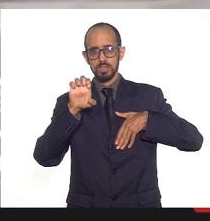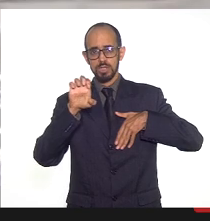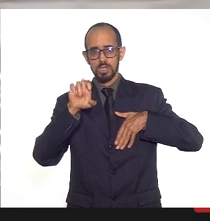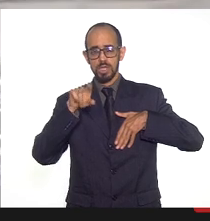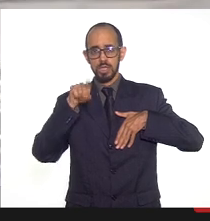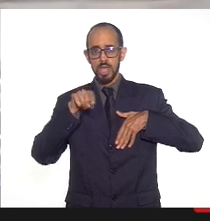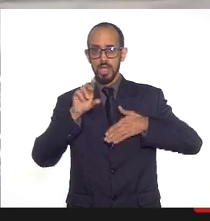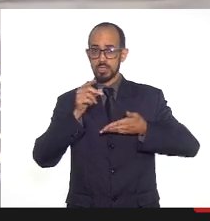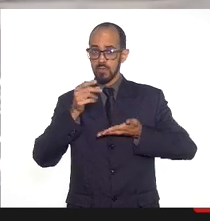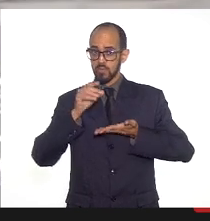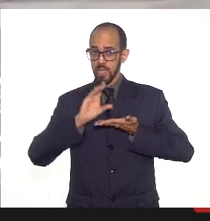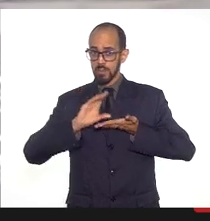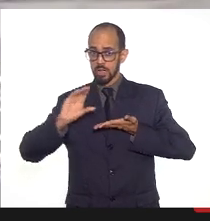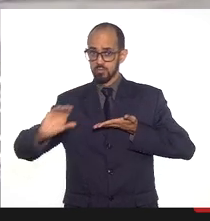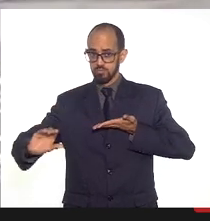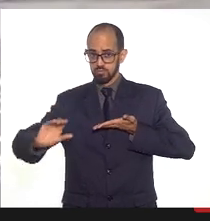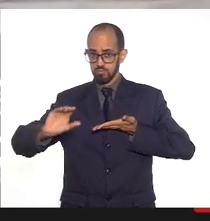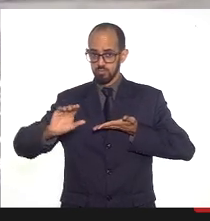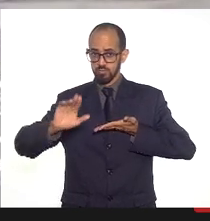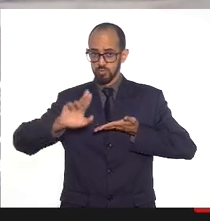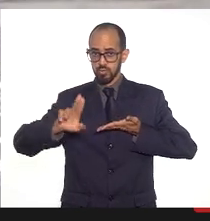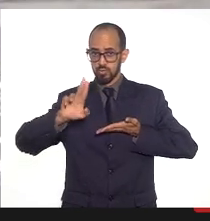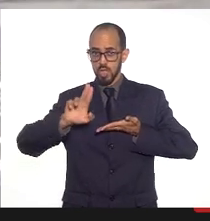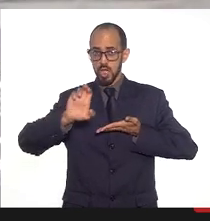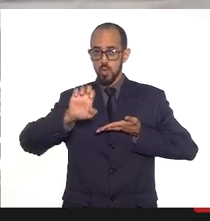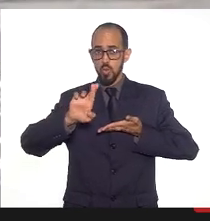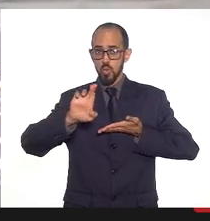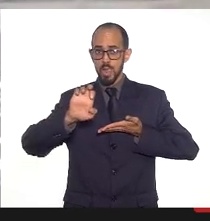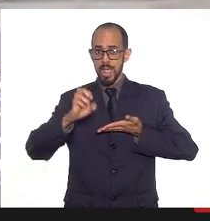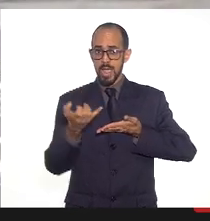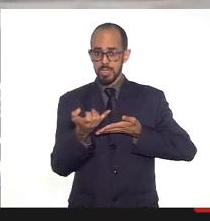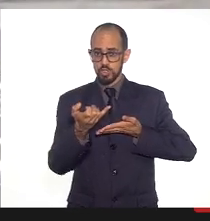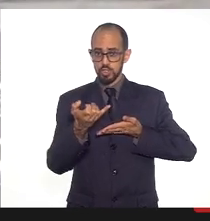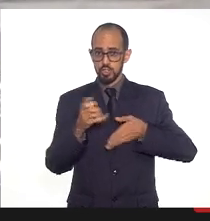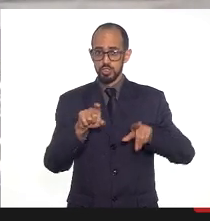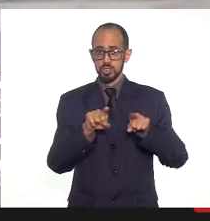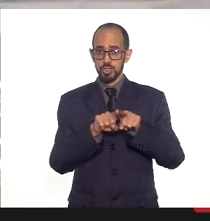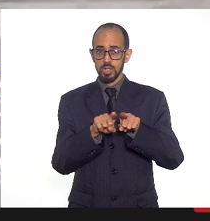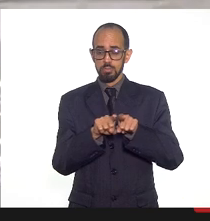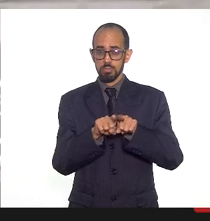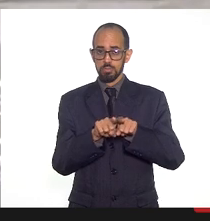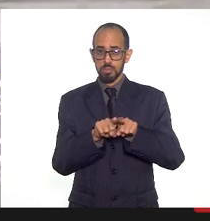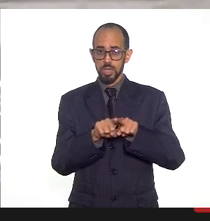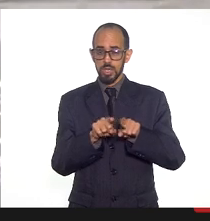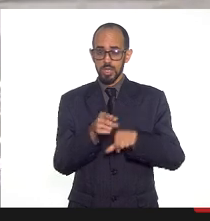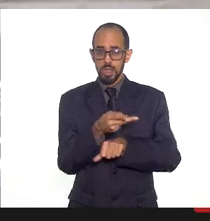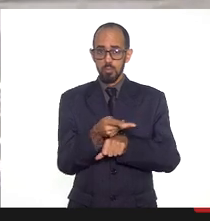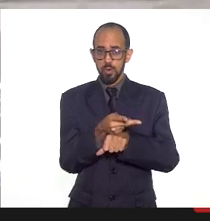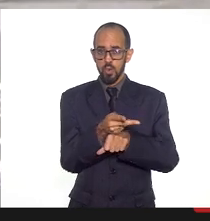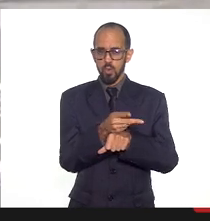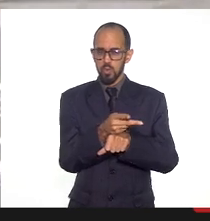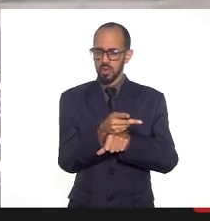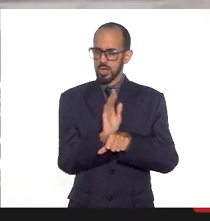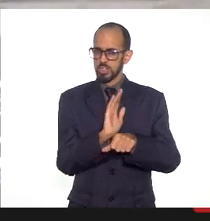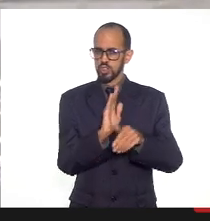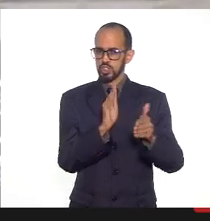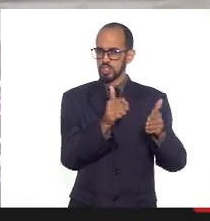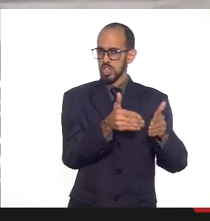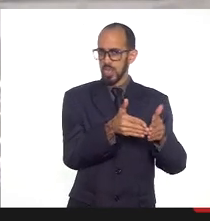e a partir da procura feita diretamente pelos